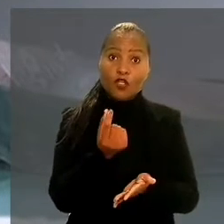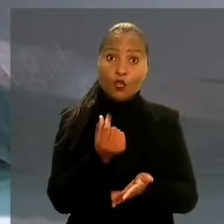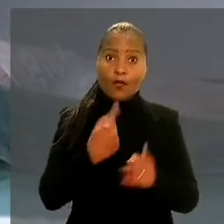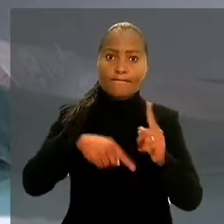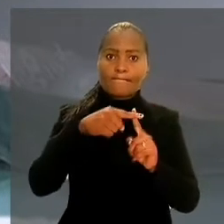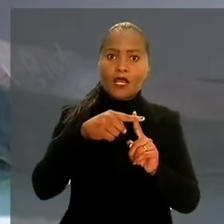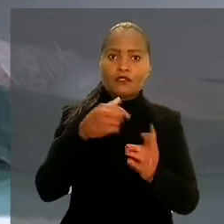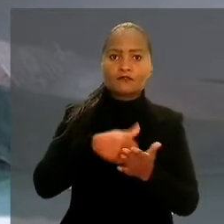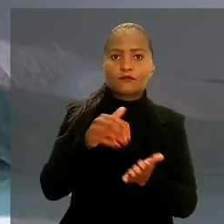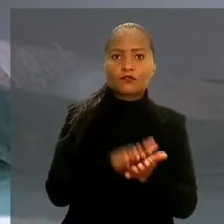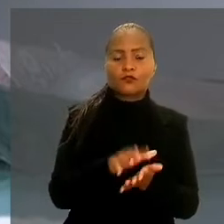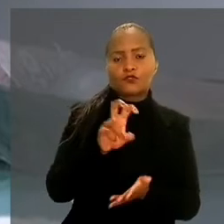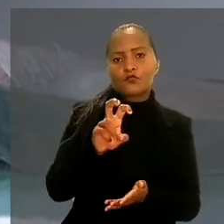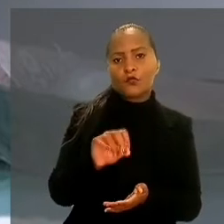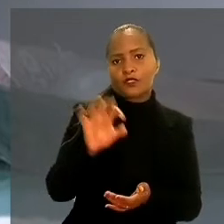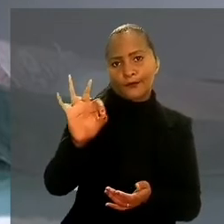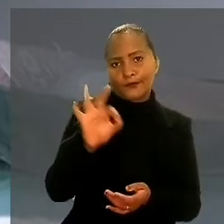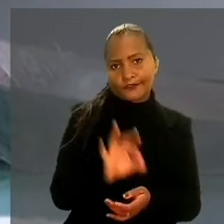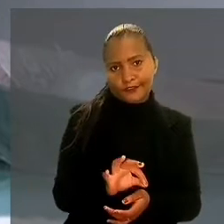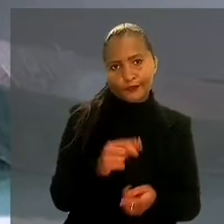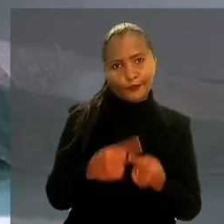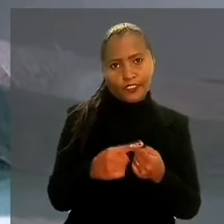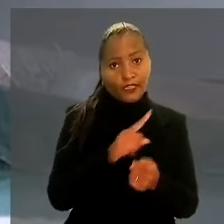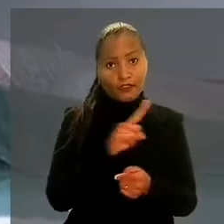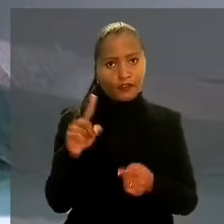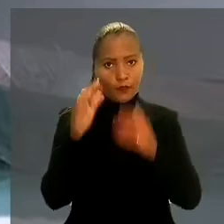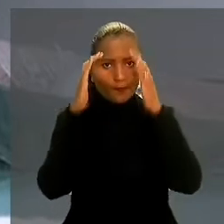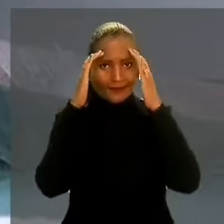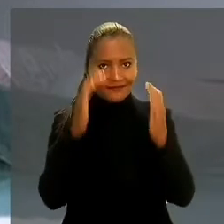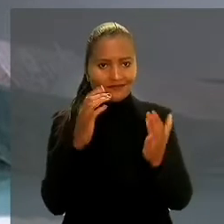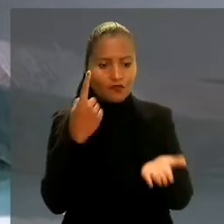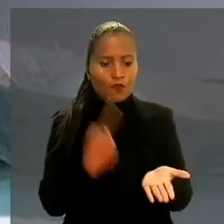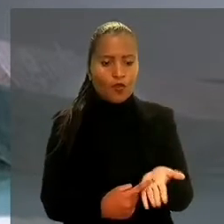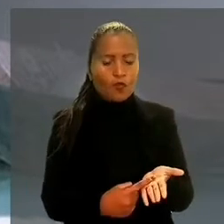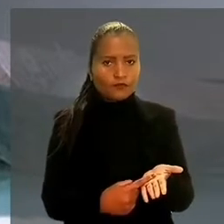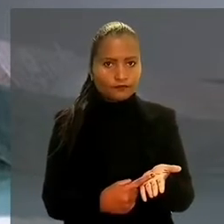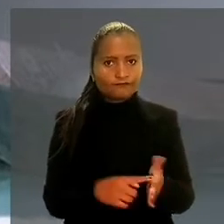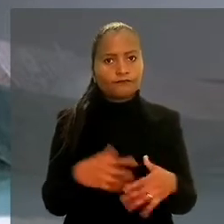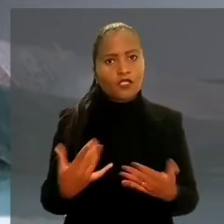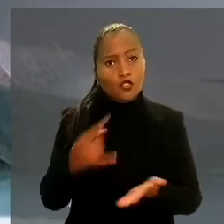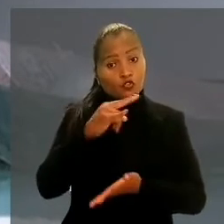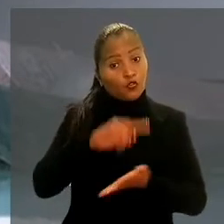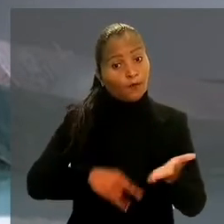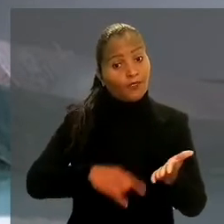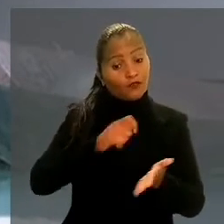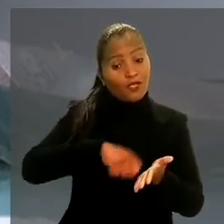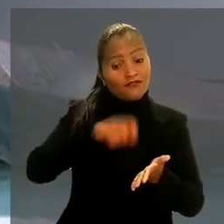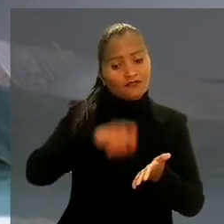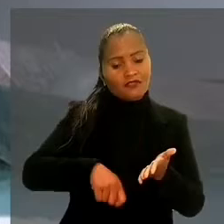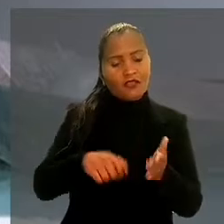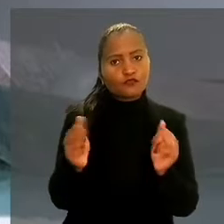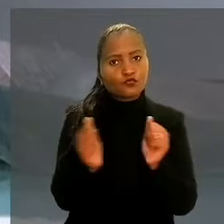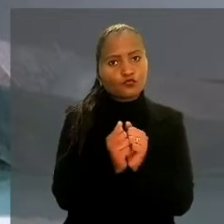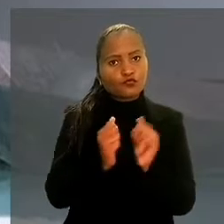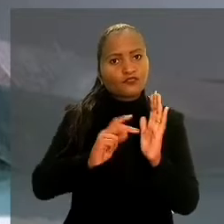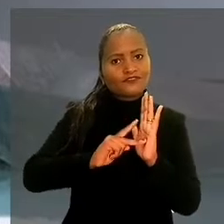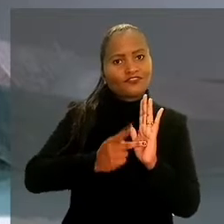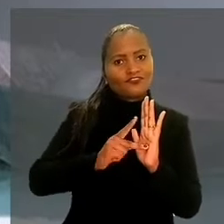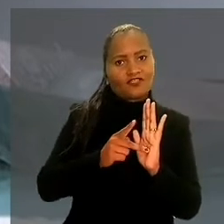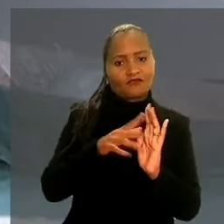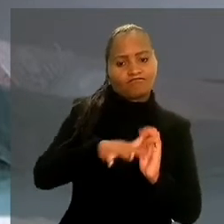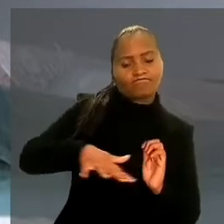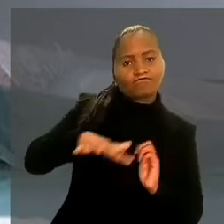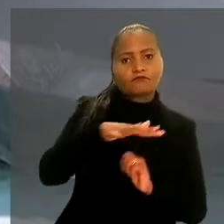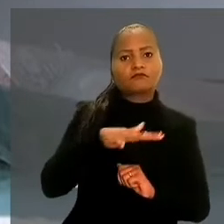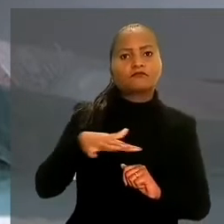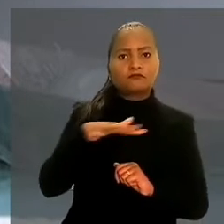com acréscimo de multa de 50% por descumprimento do acordo. O documento foi assinado com a participação do sindicato da